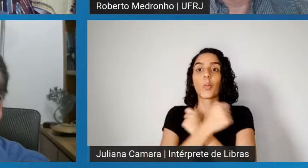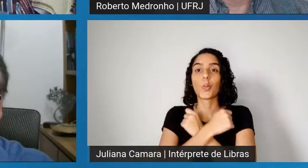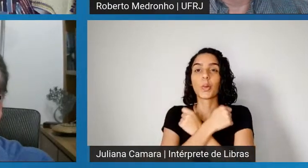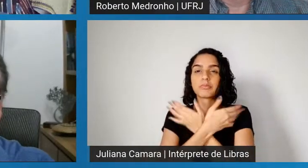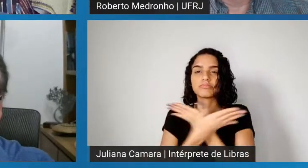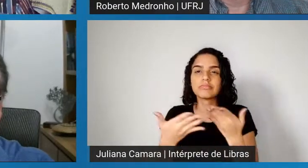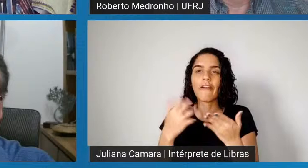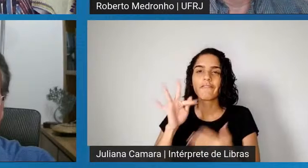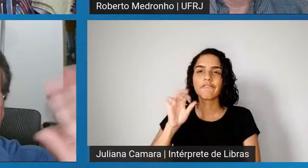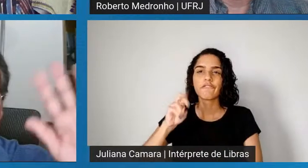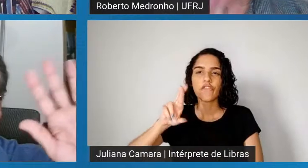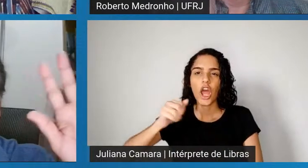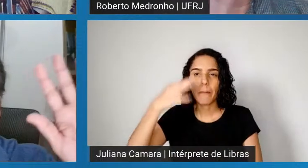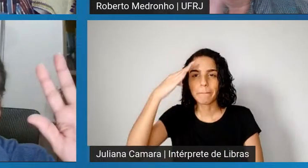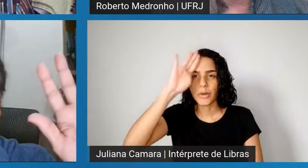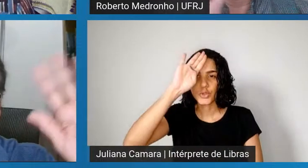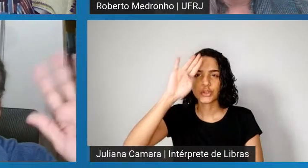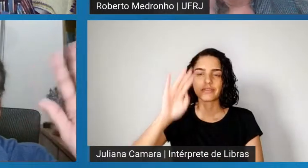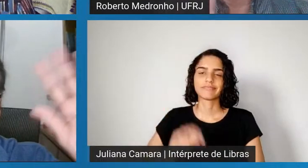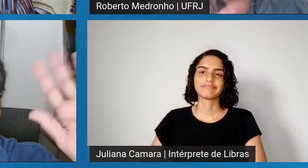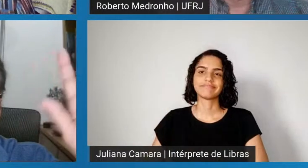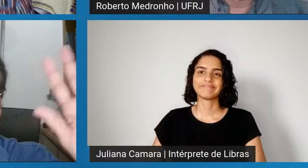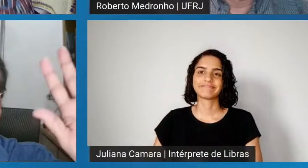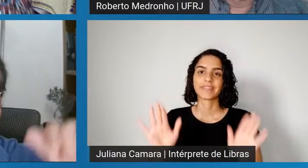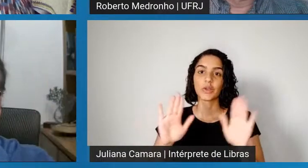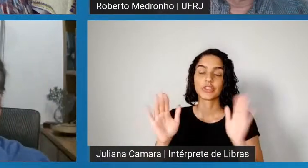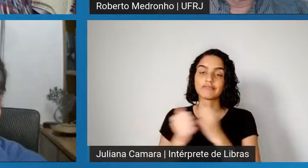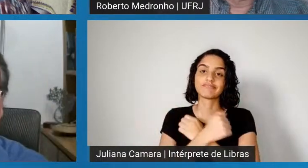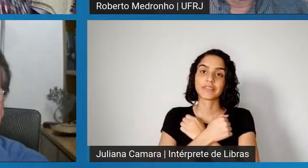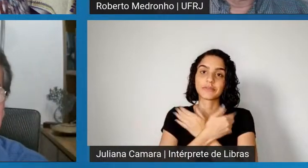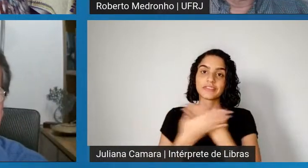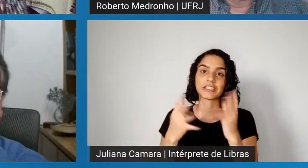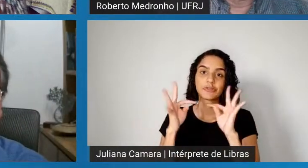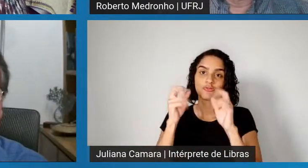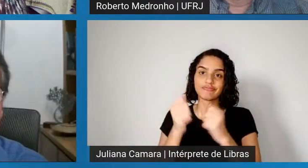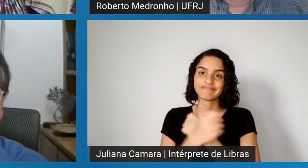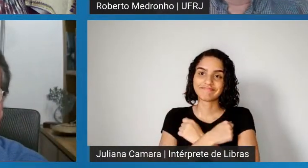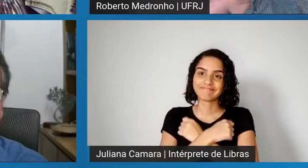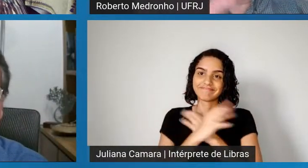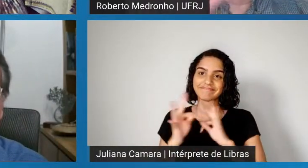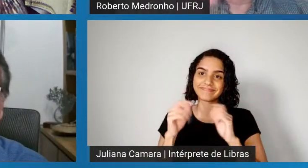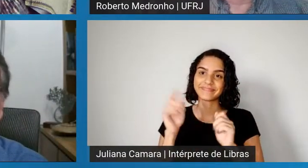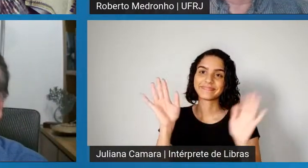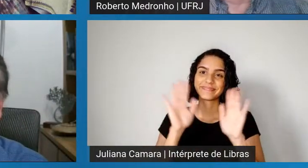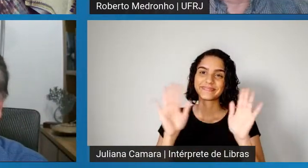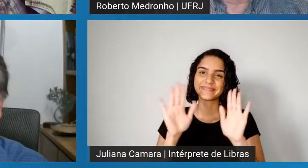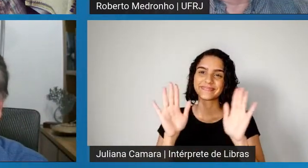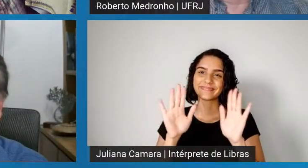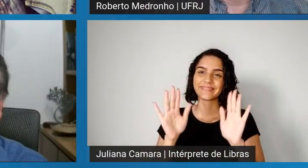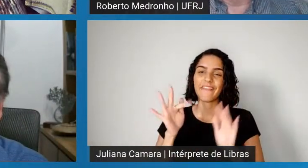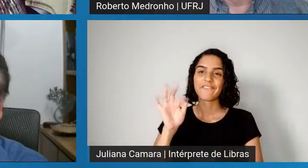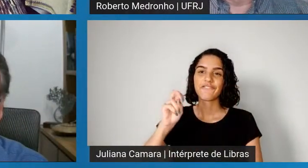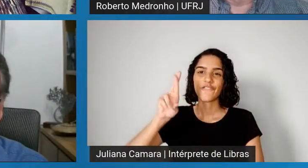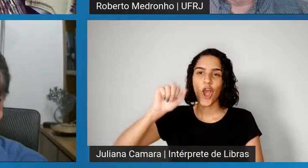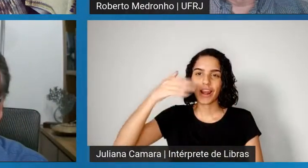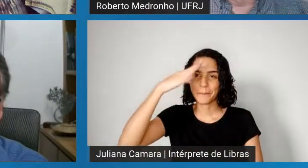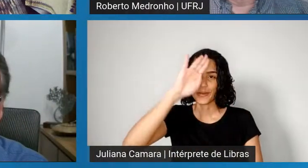fora Bolsonaro! Abraço a todos! Abraço a todos! Abraço! Fora Bolsonaro!